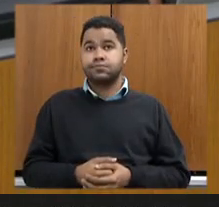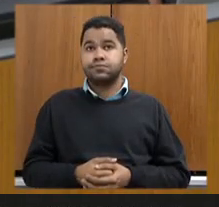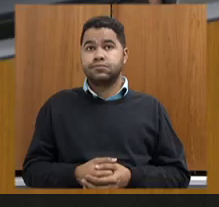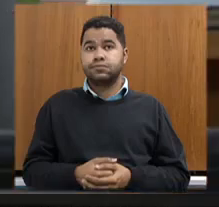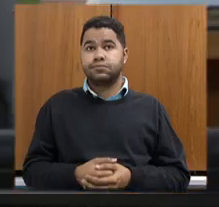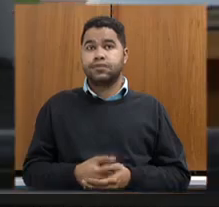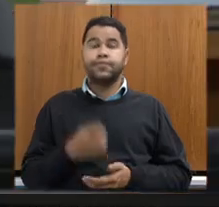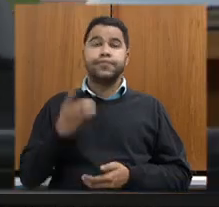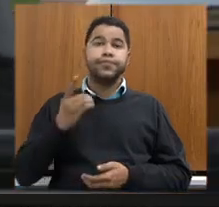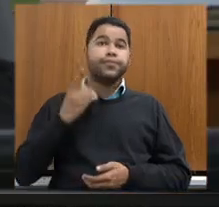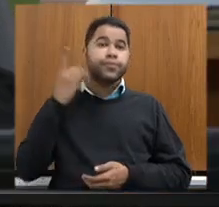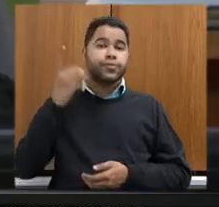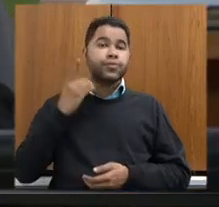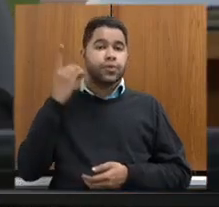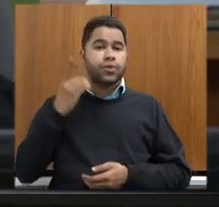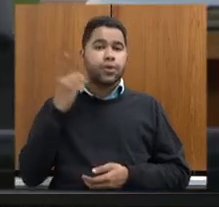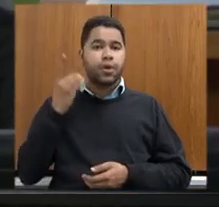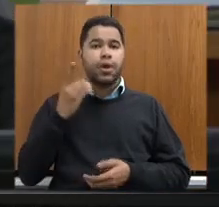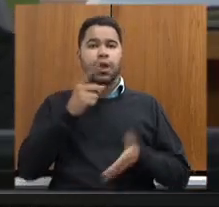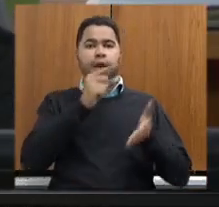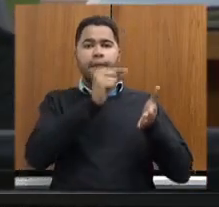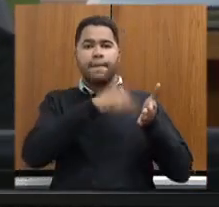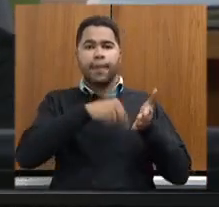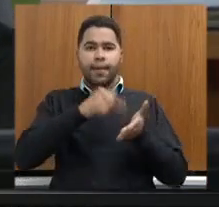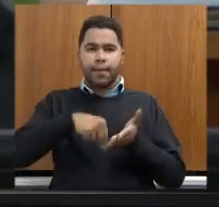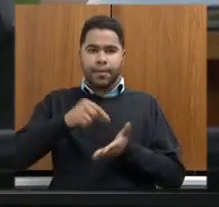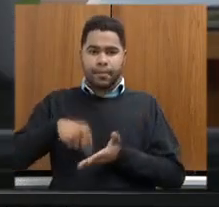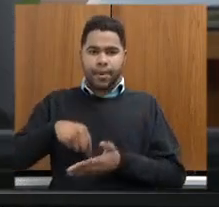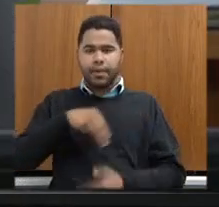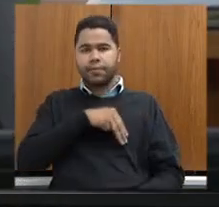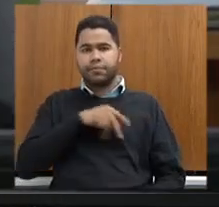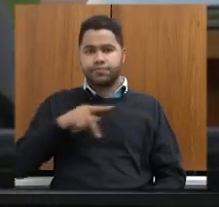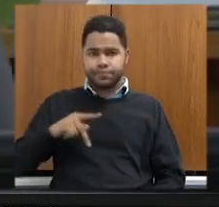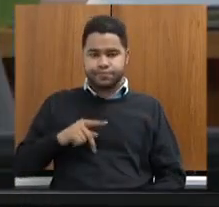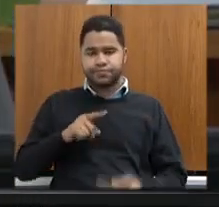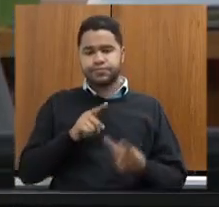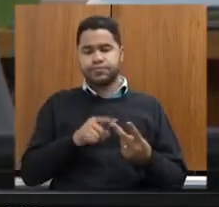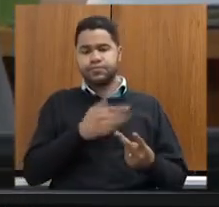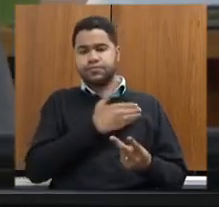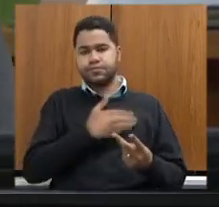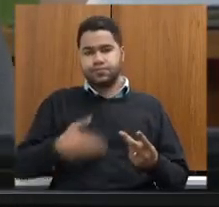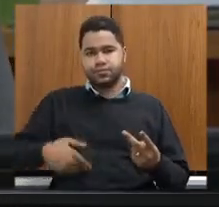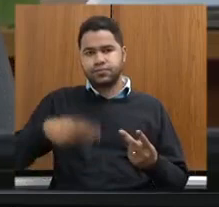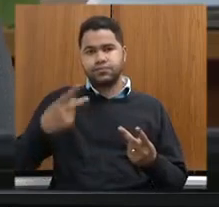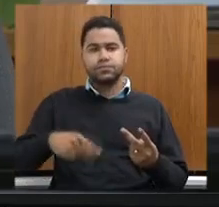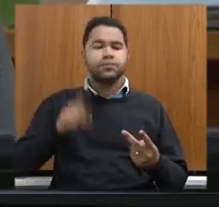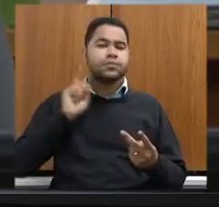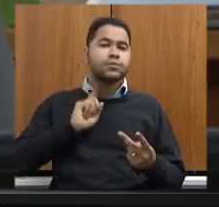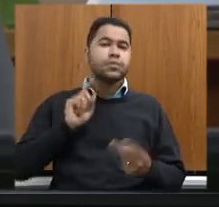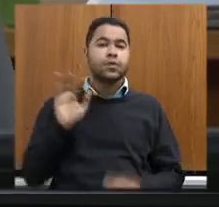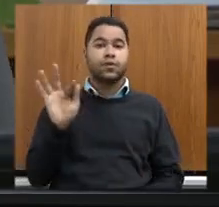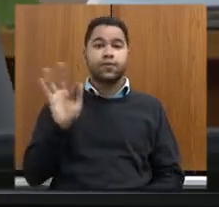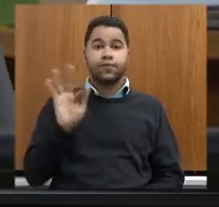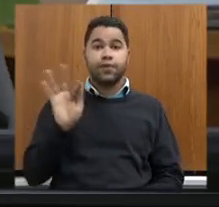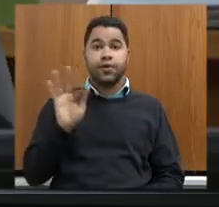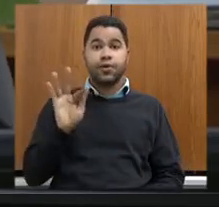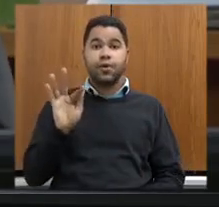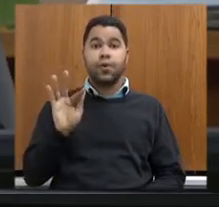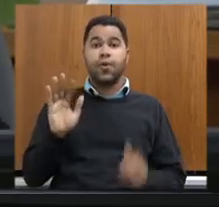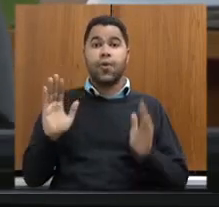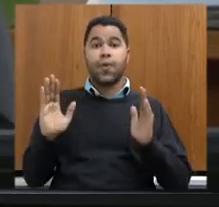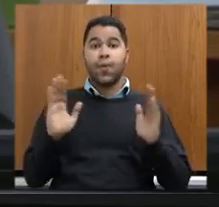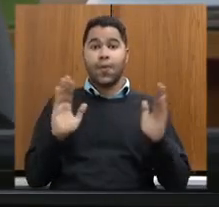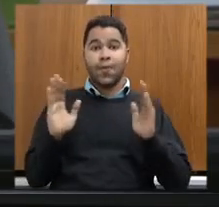Deputado, os termos assinados com o Ministério Público e o Governo do Estado de Minas Gerais, em fevereiro, deram prazo